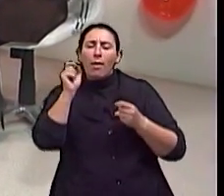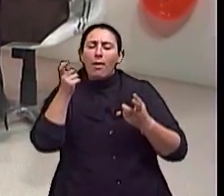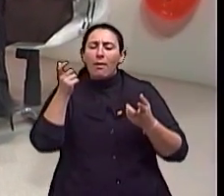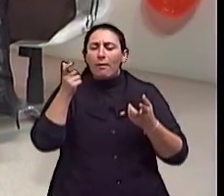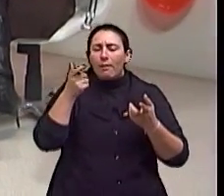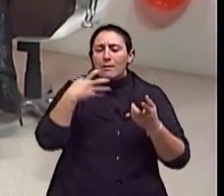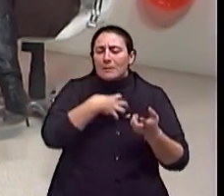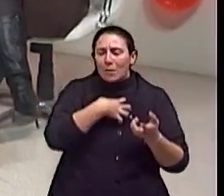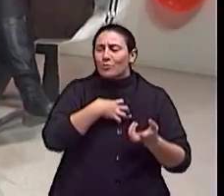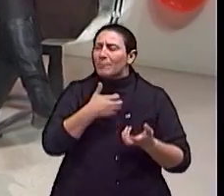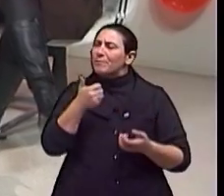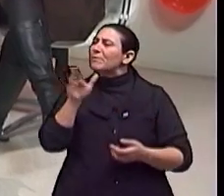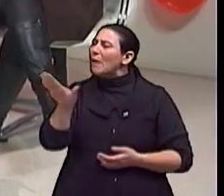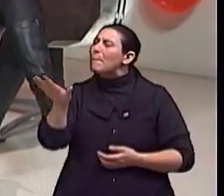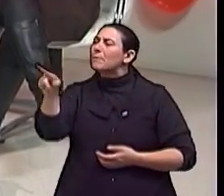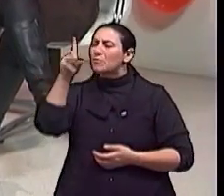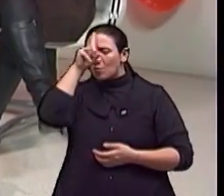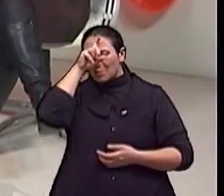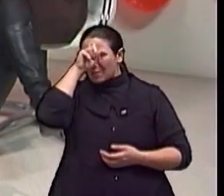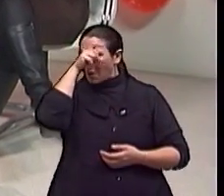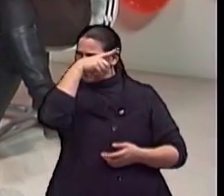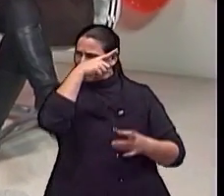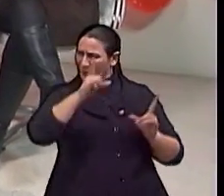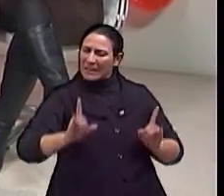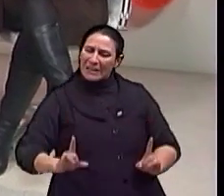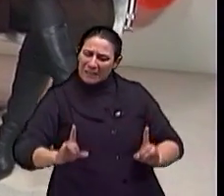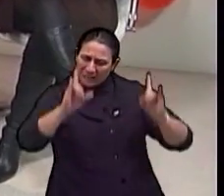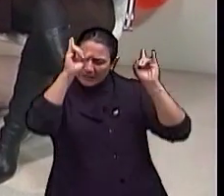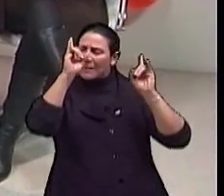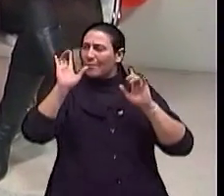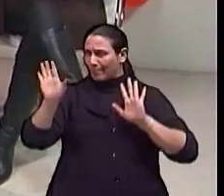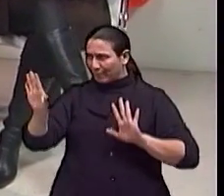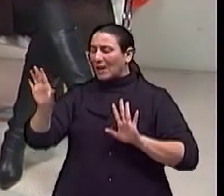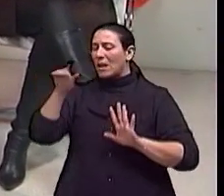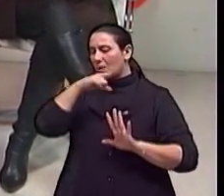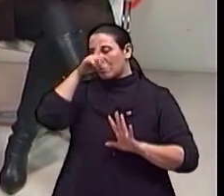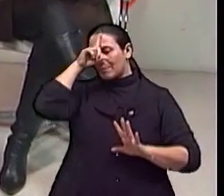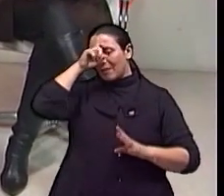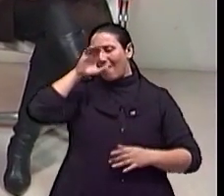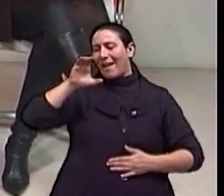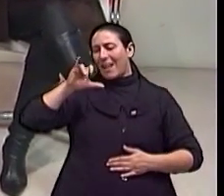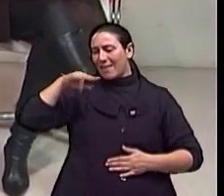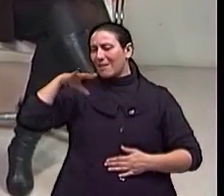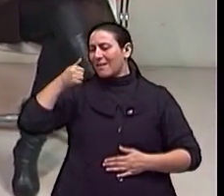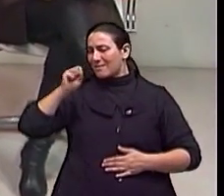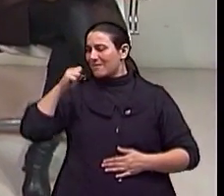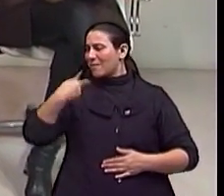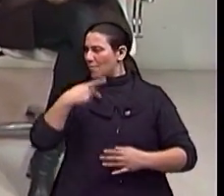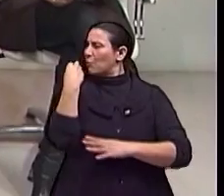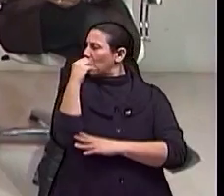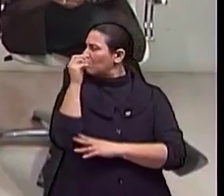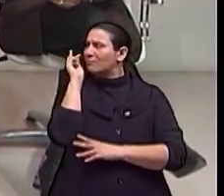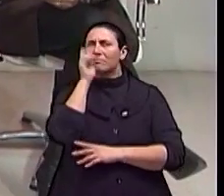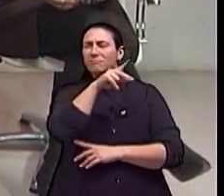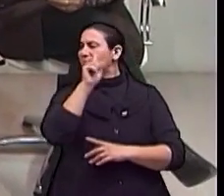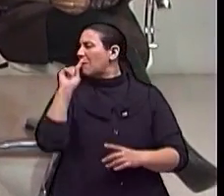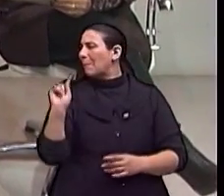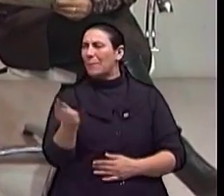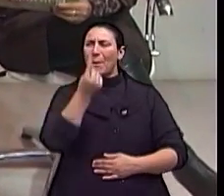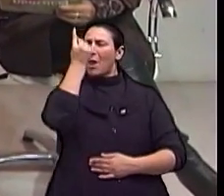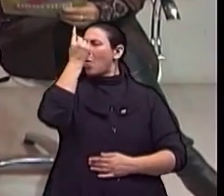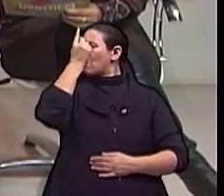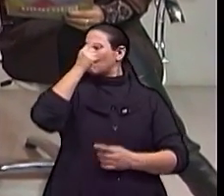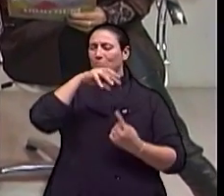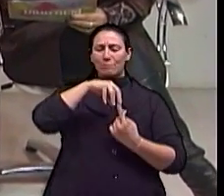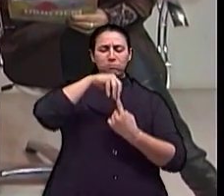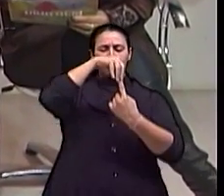Clínicas, o nosso Hospital de Clínicas, a gente tem tanto carinho por ele, a gente sabe como ele corre na frente muitas vezes. É um dos pioneiros aqui no